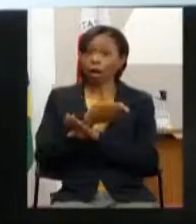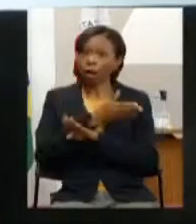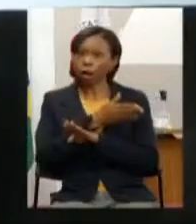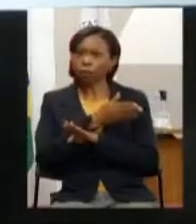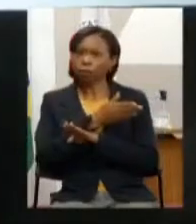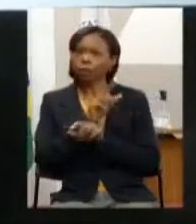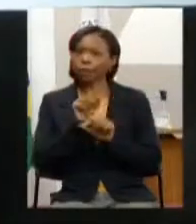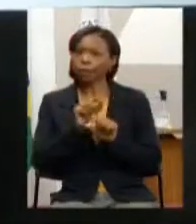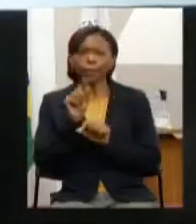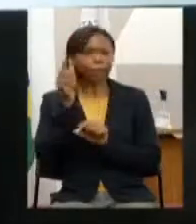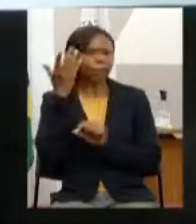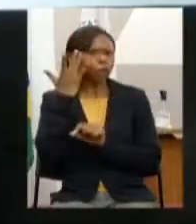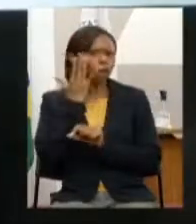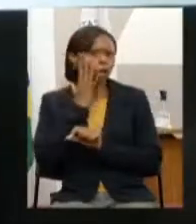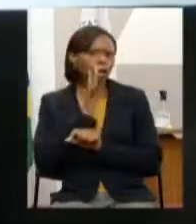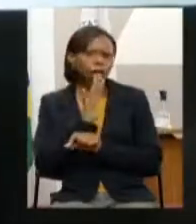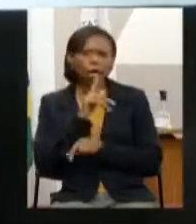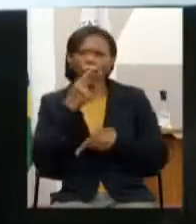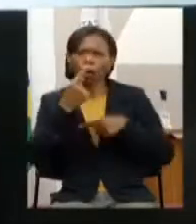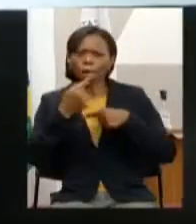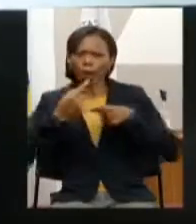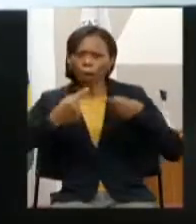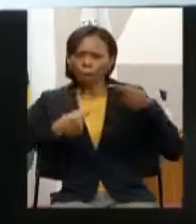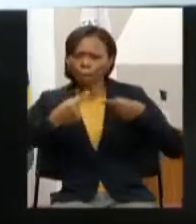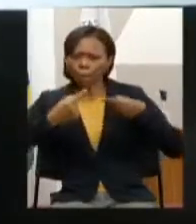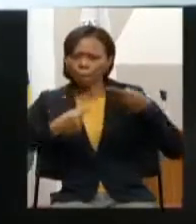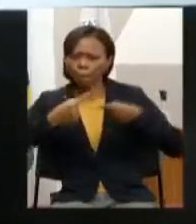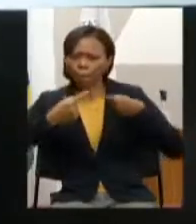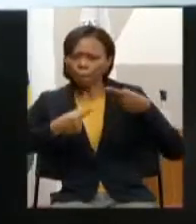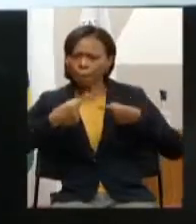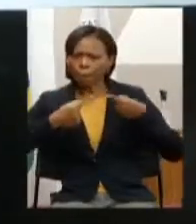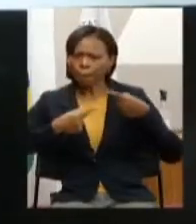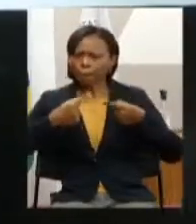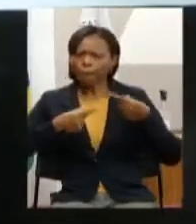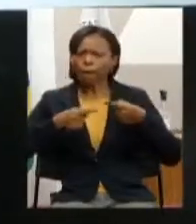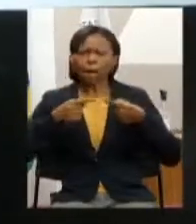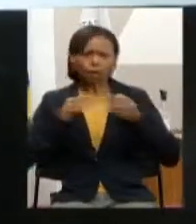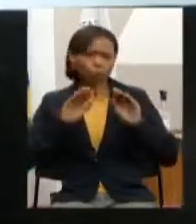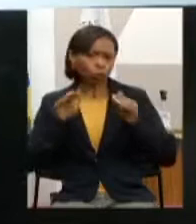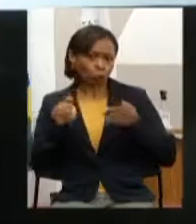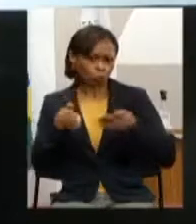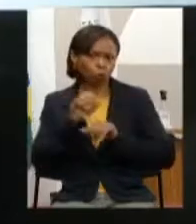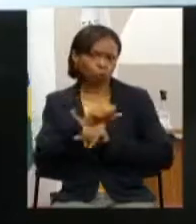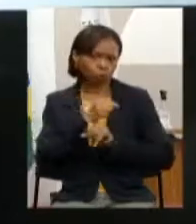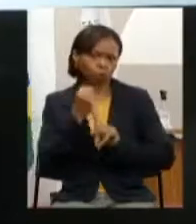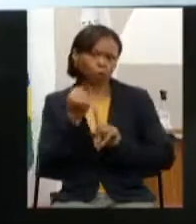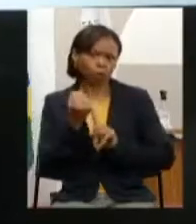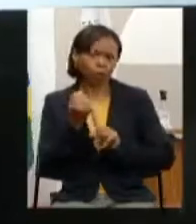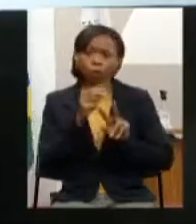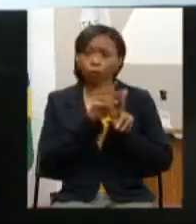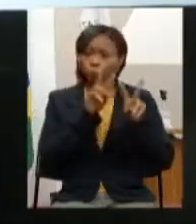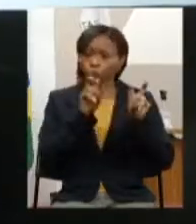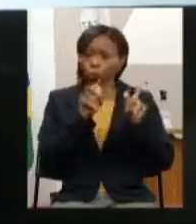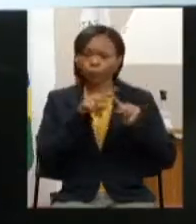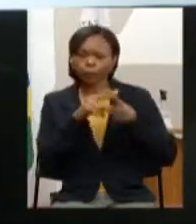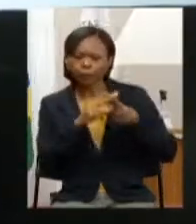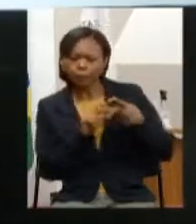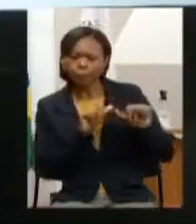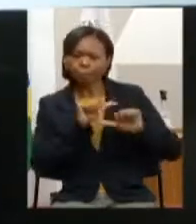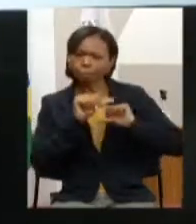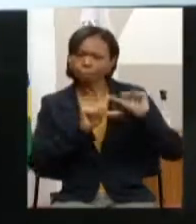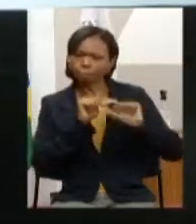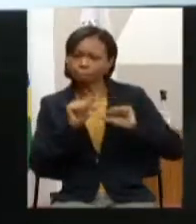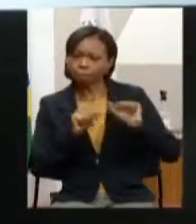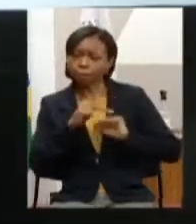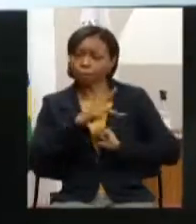de muito trabalho muita discussão da sociedade mesmo em relação a essas alterações que são